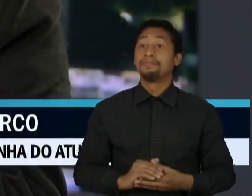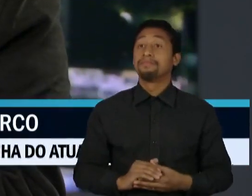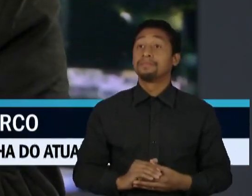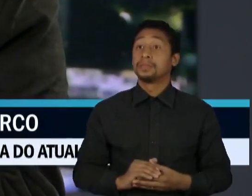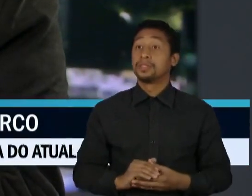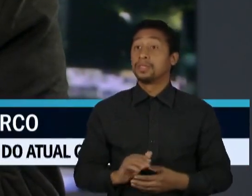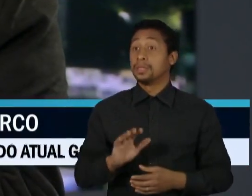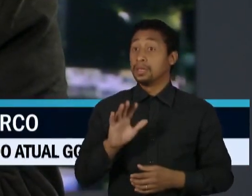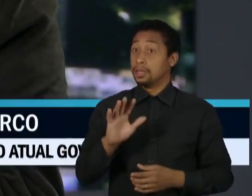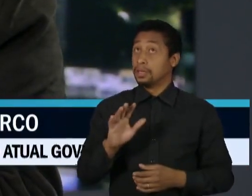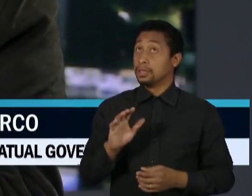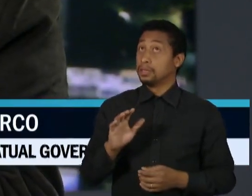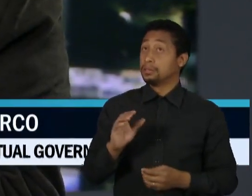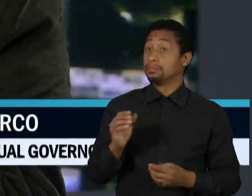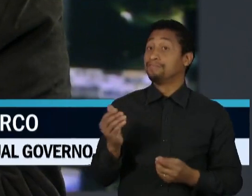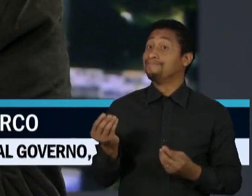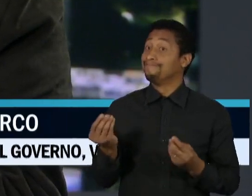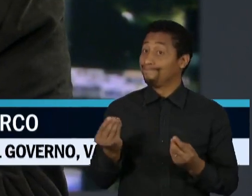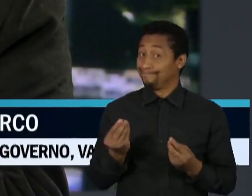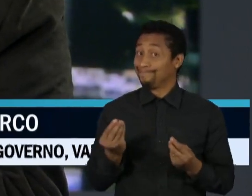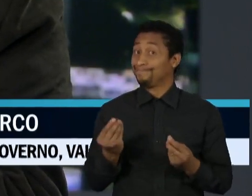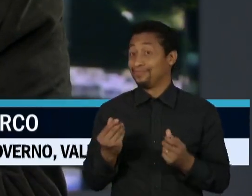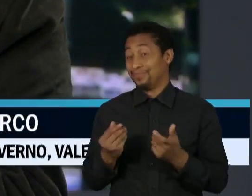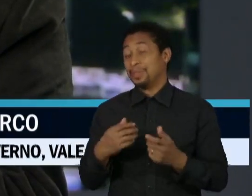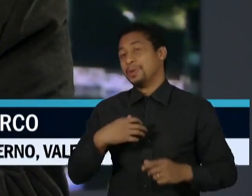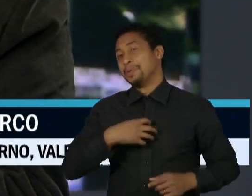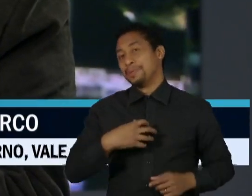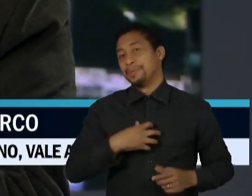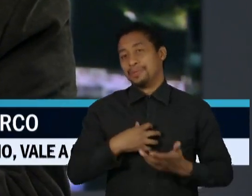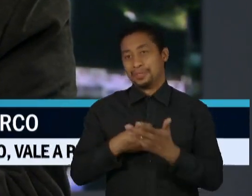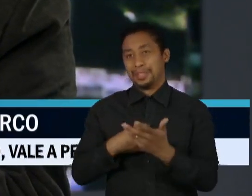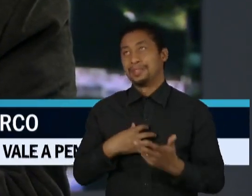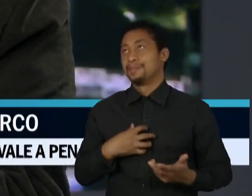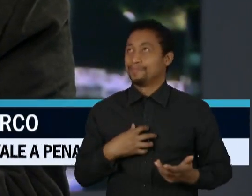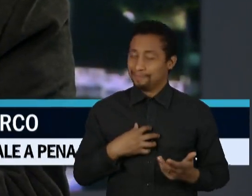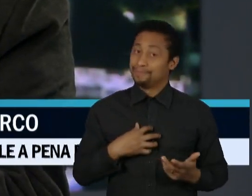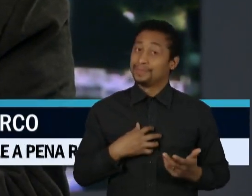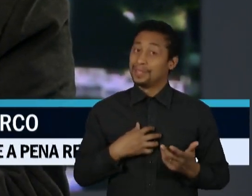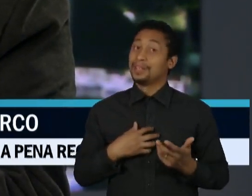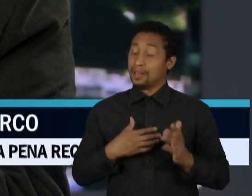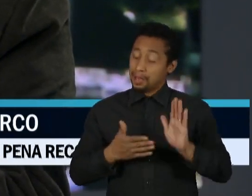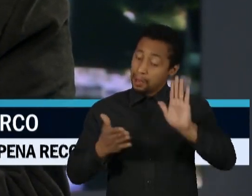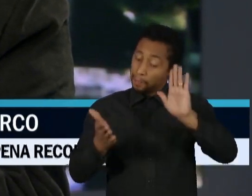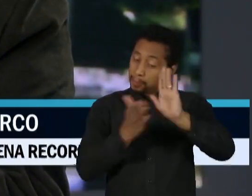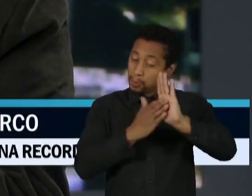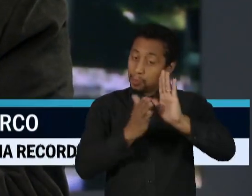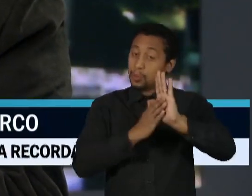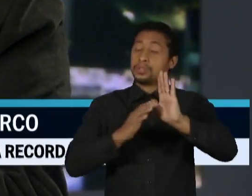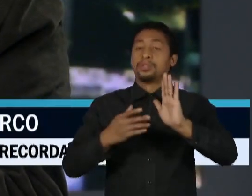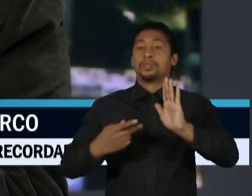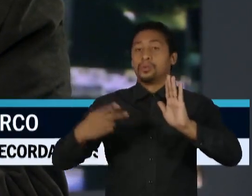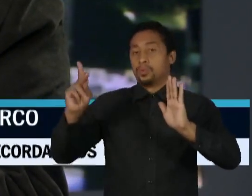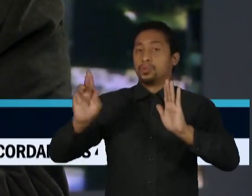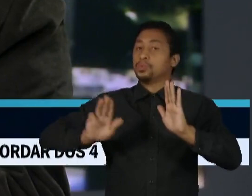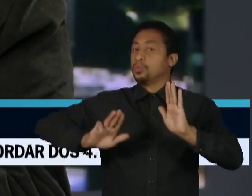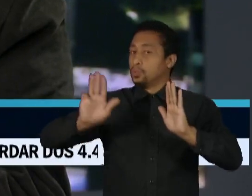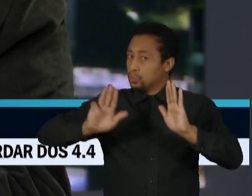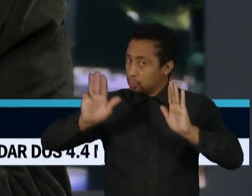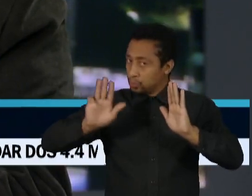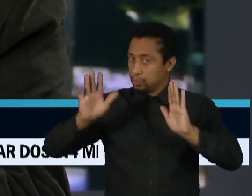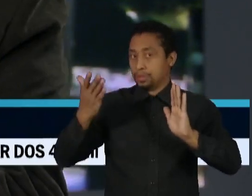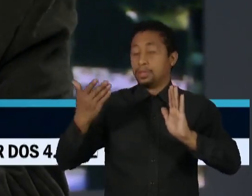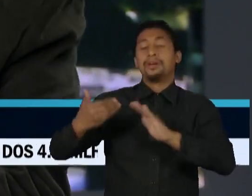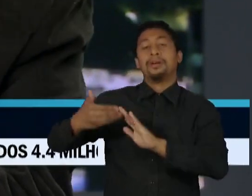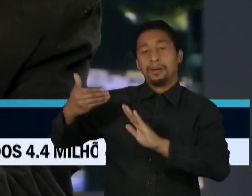acho que esse tipo de iniciativa está no coração da proposta do Lula, que inclusive promessa de